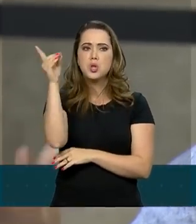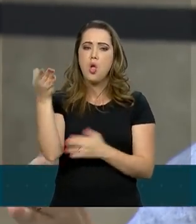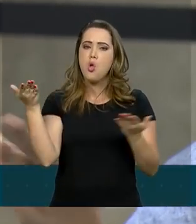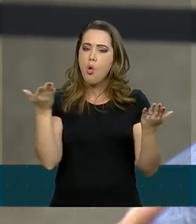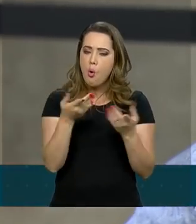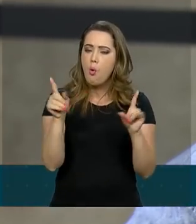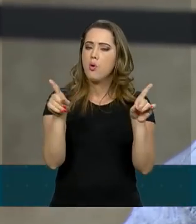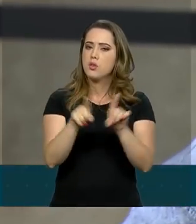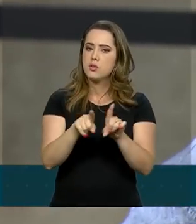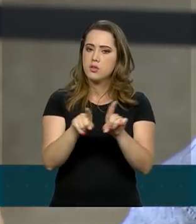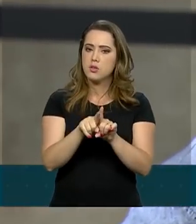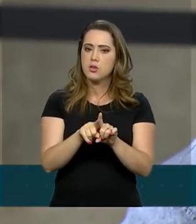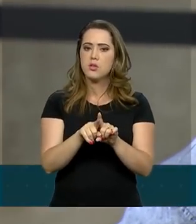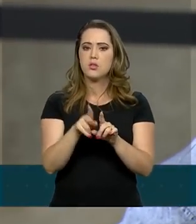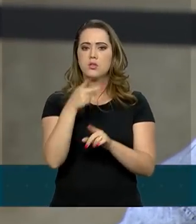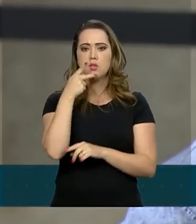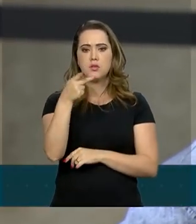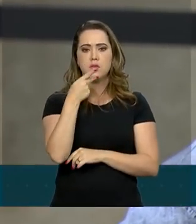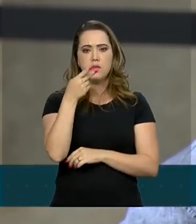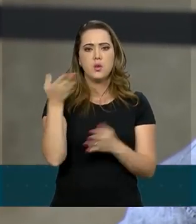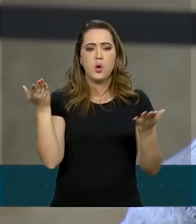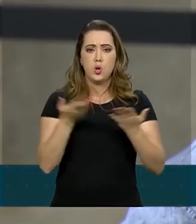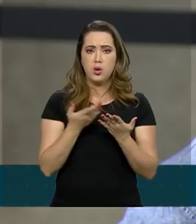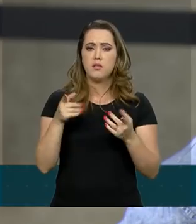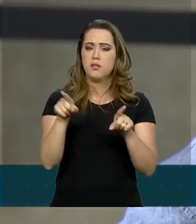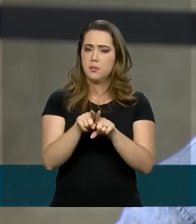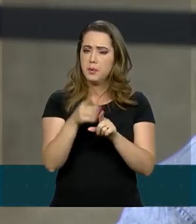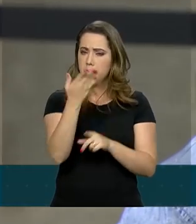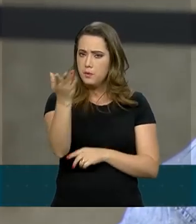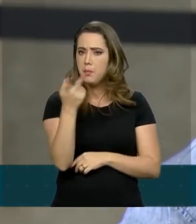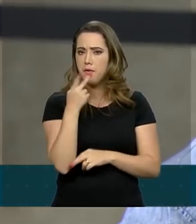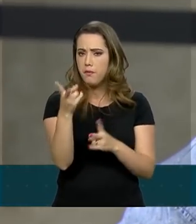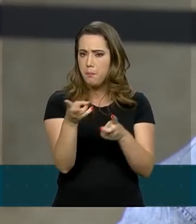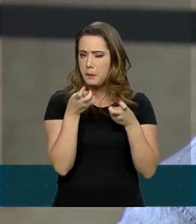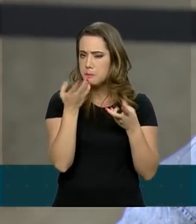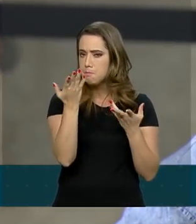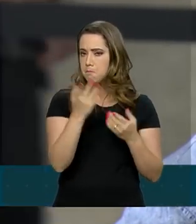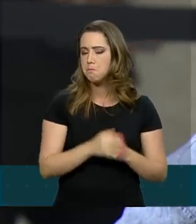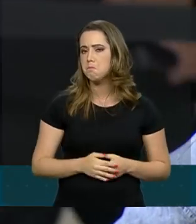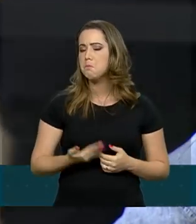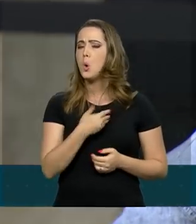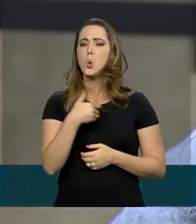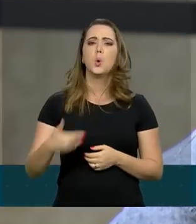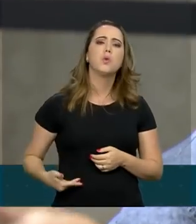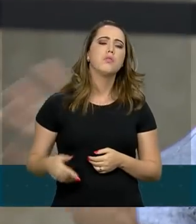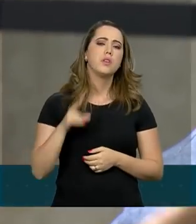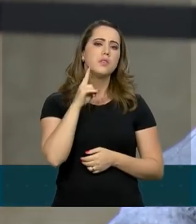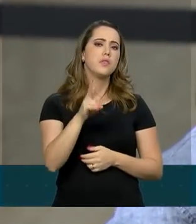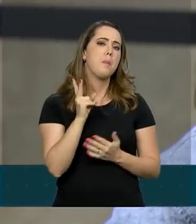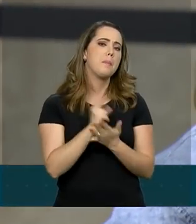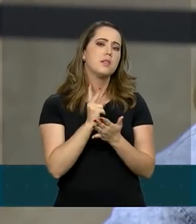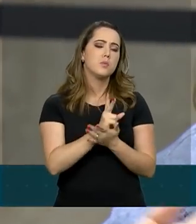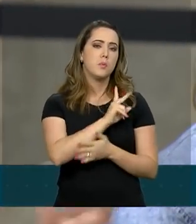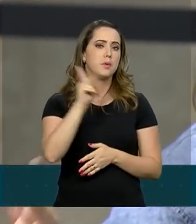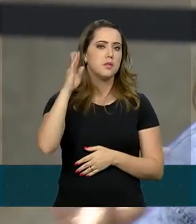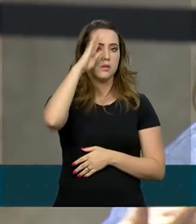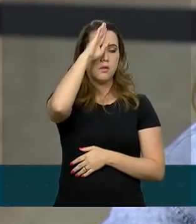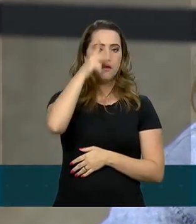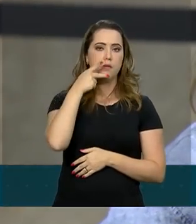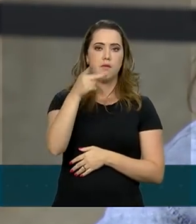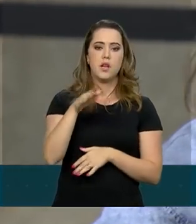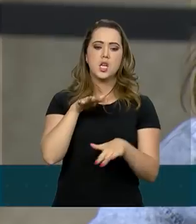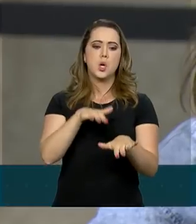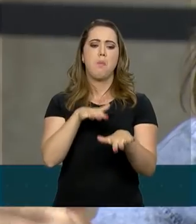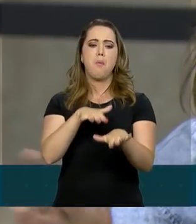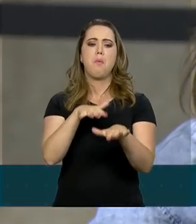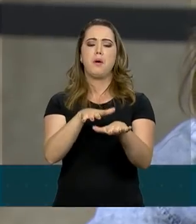pelo pronunciamento agora do senhor também, na avaliação do governo, apesar do presidente afirmar que os atos são